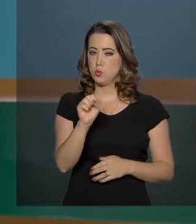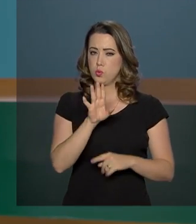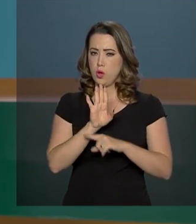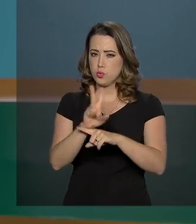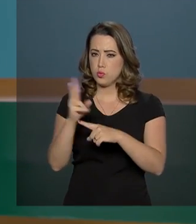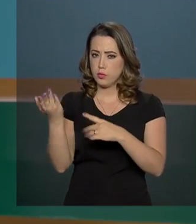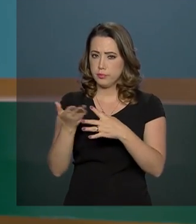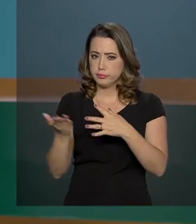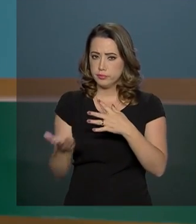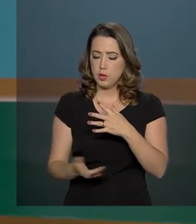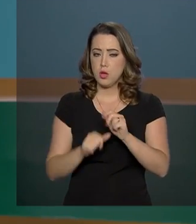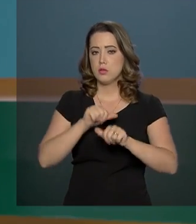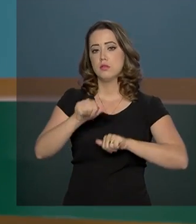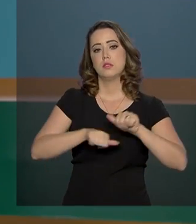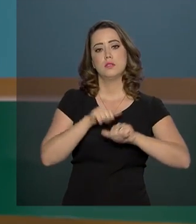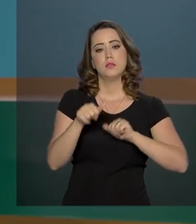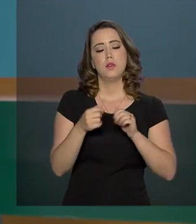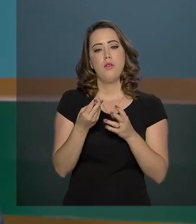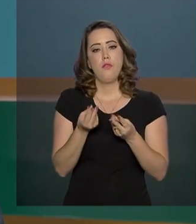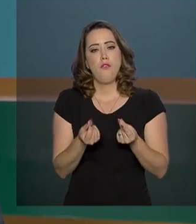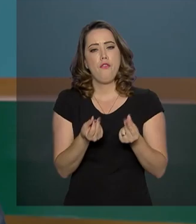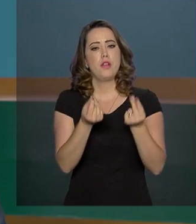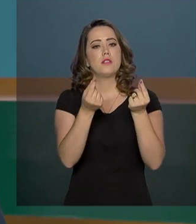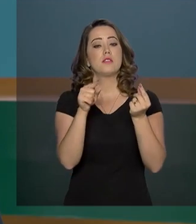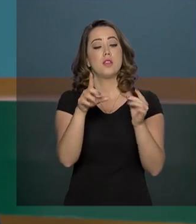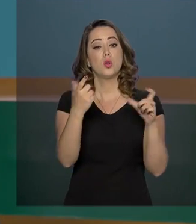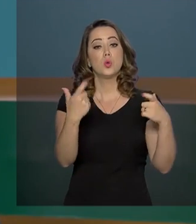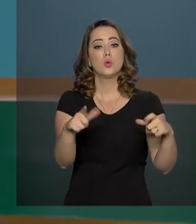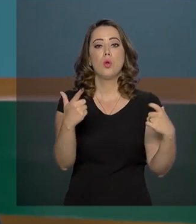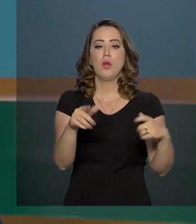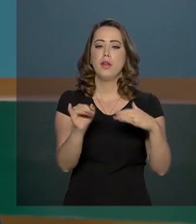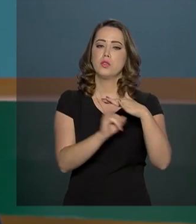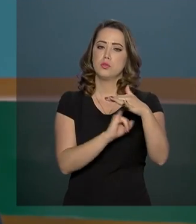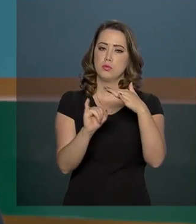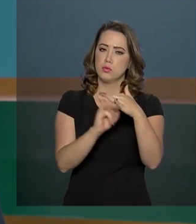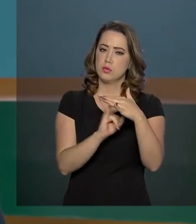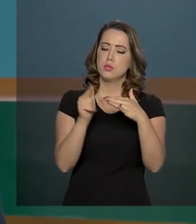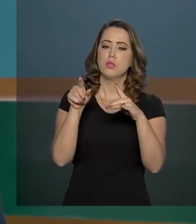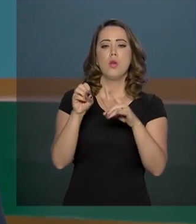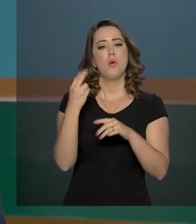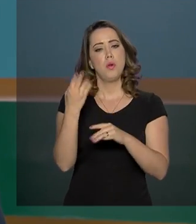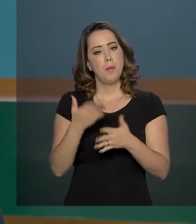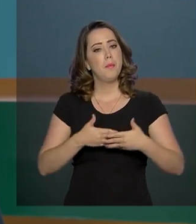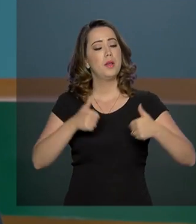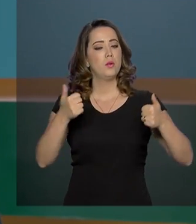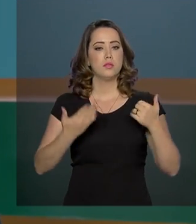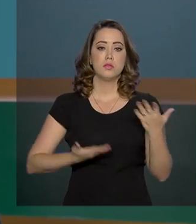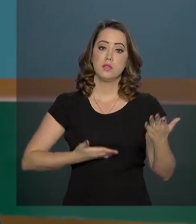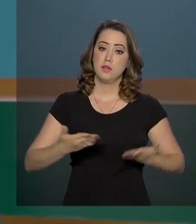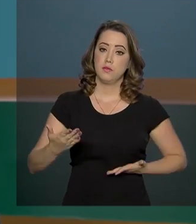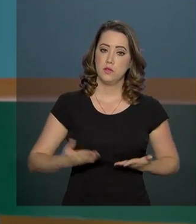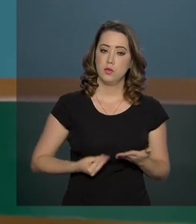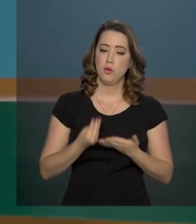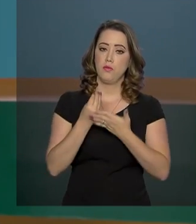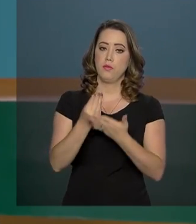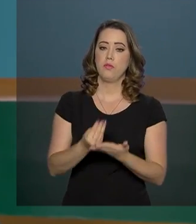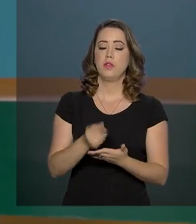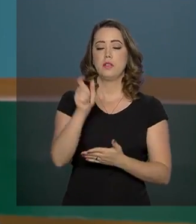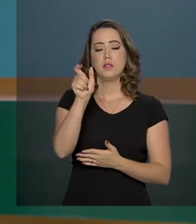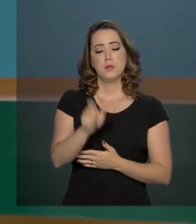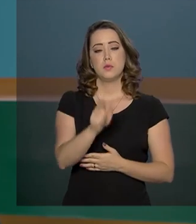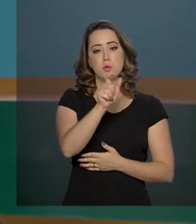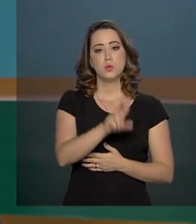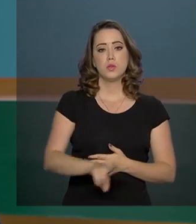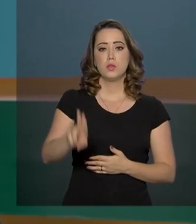contribuir na reestruturação financeira dessas instituições e na melhoria da qualidade dos serviços prestados a quem